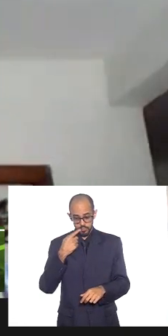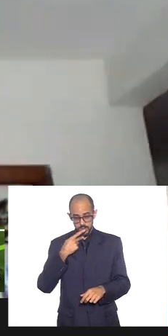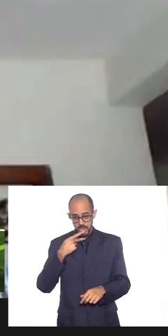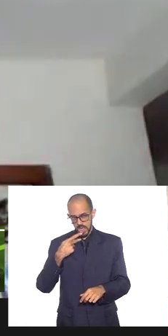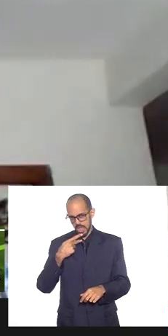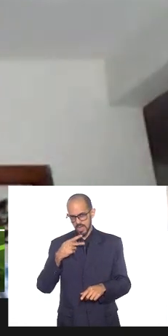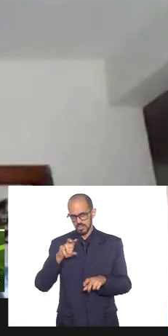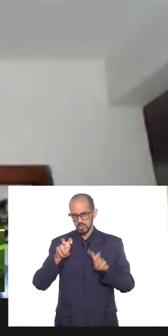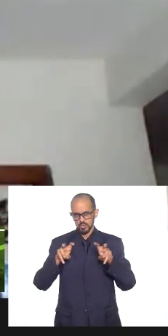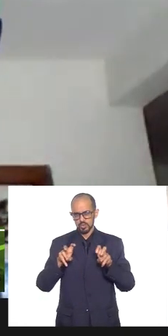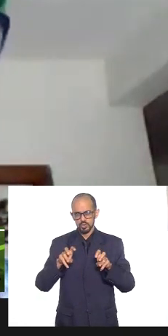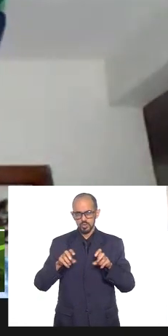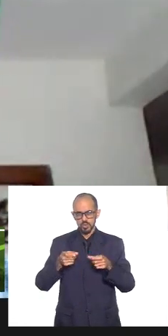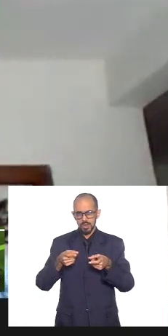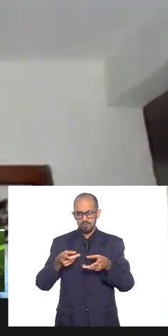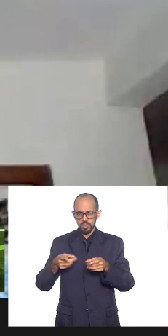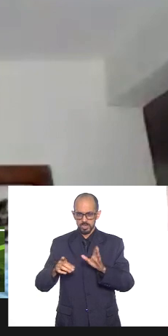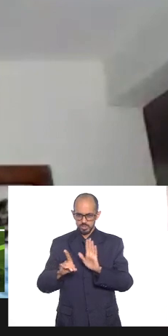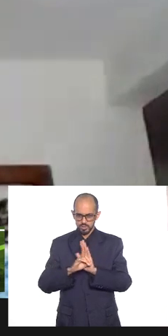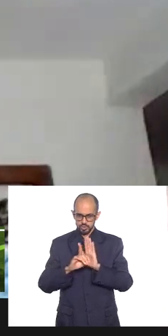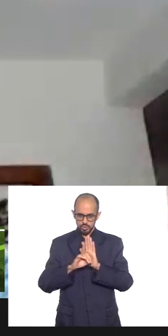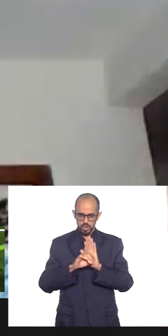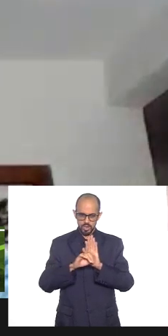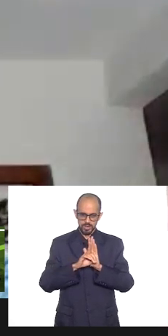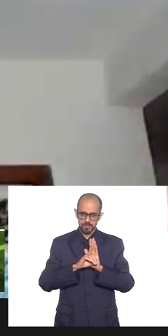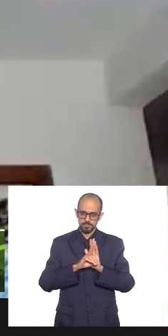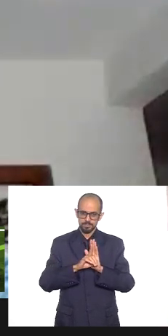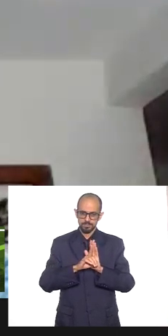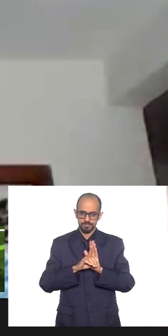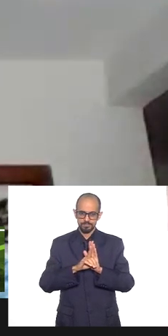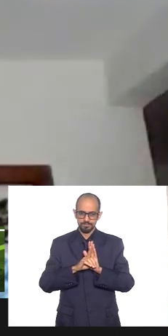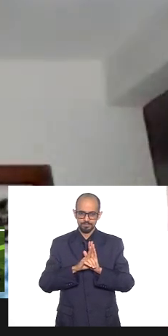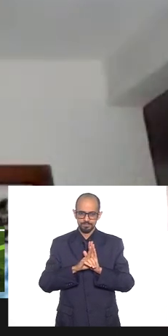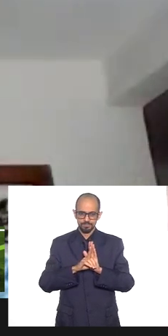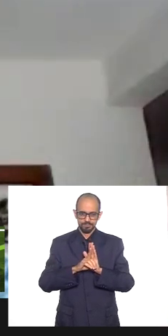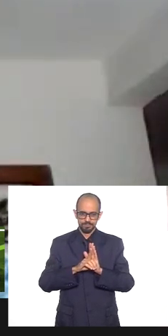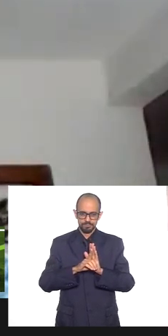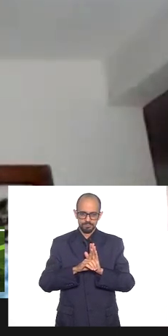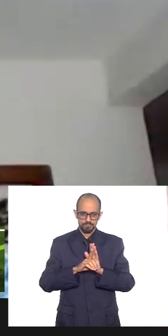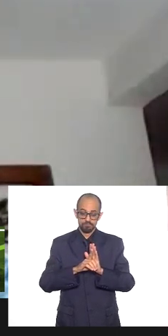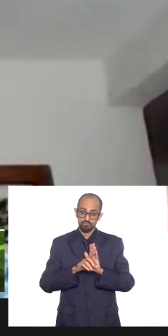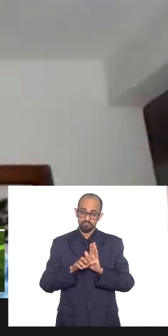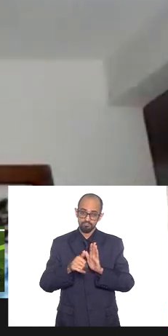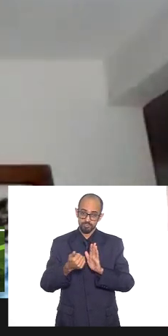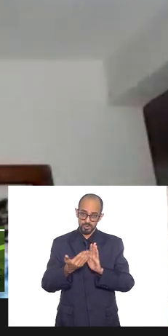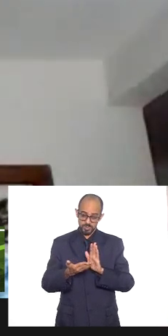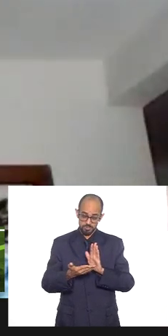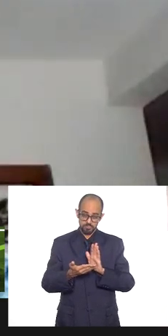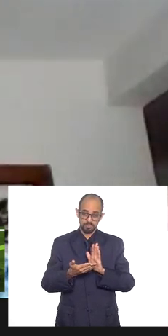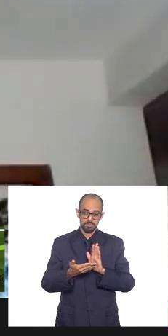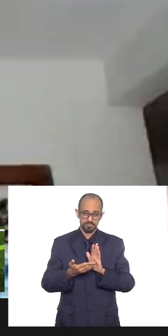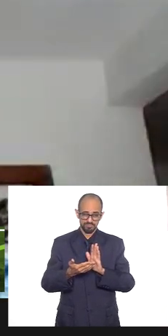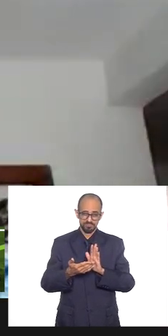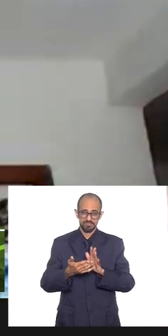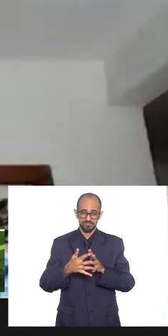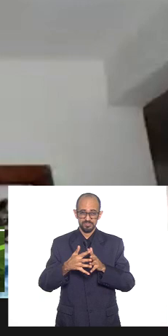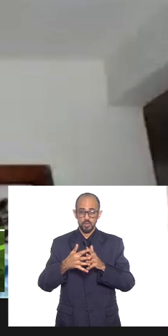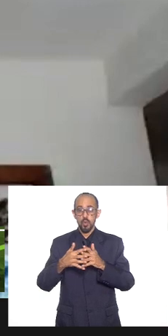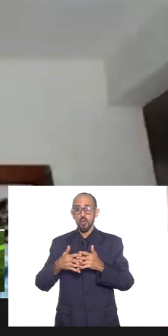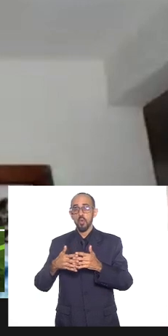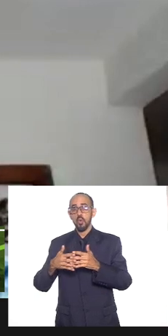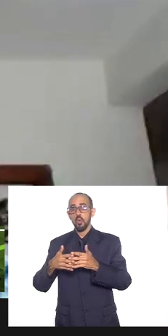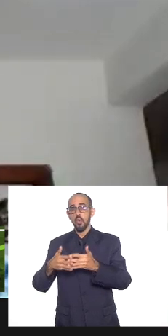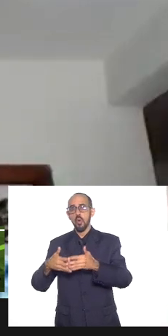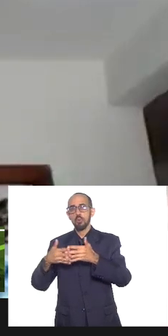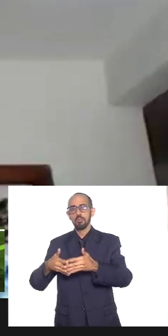sobre o tráfico tráfico né complexo de Israel